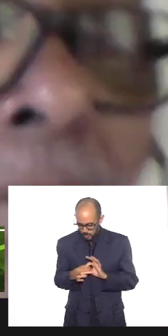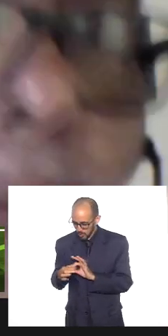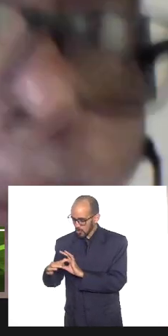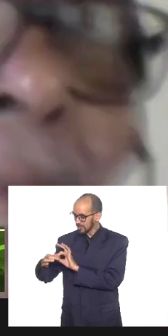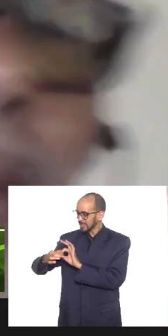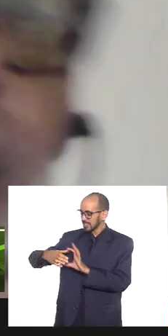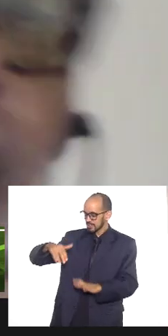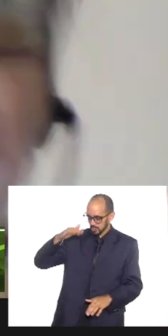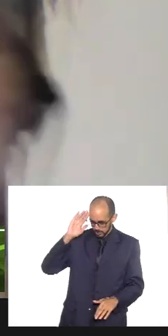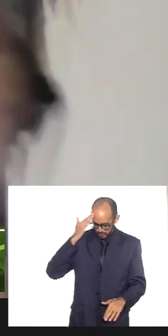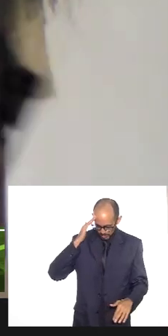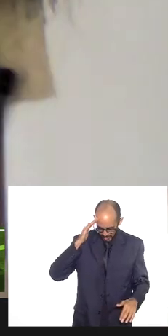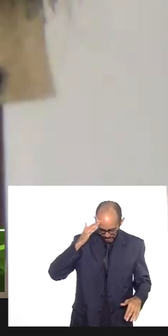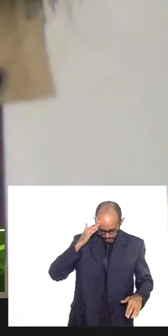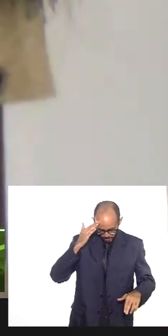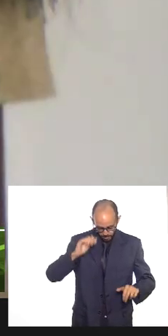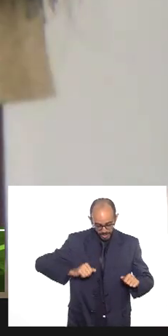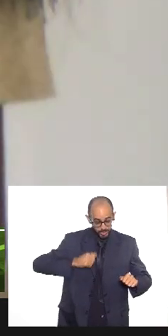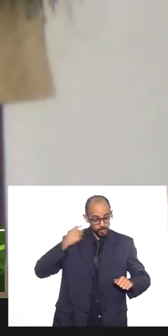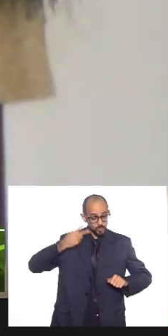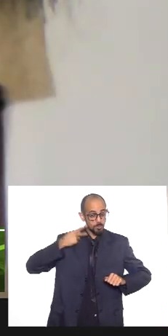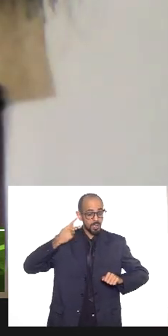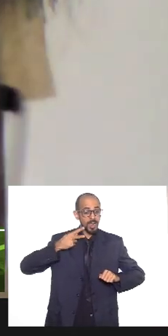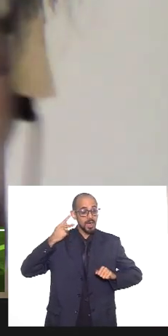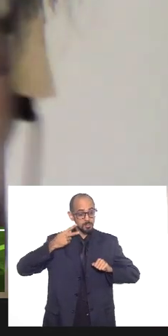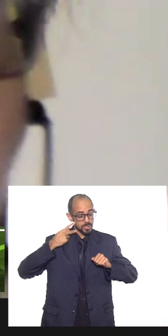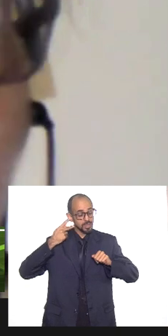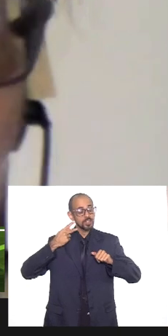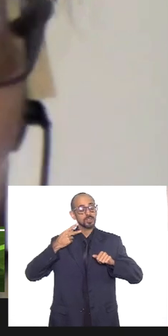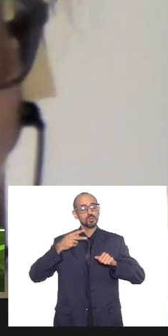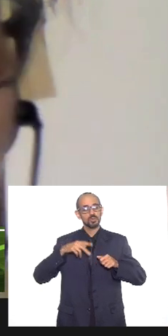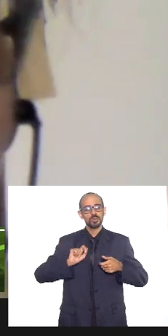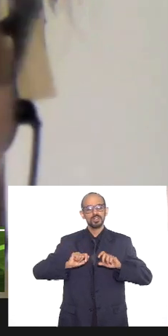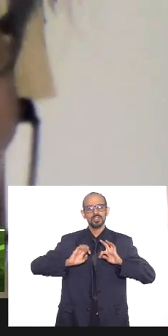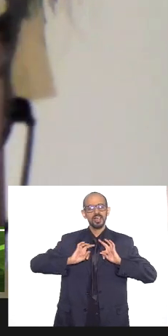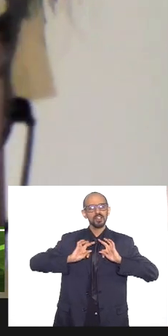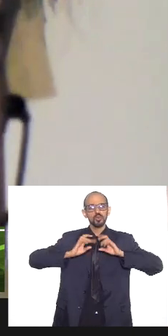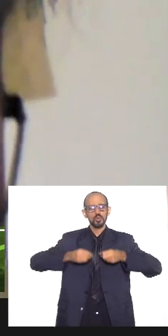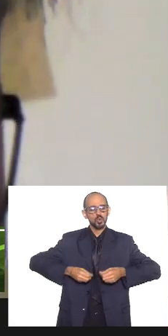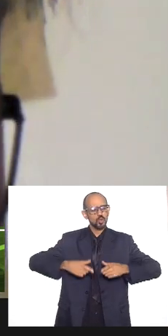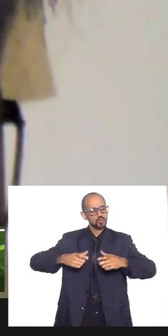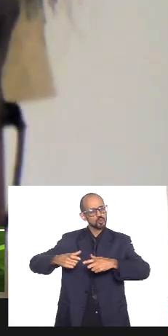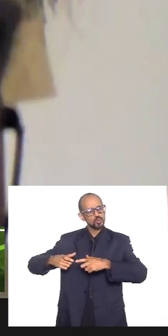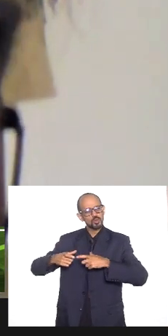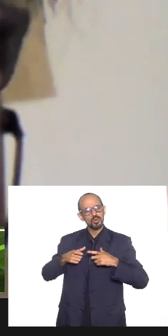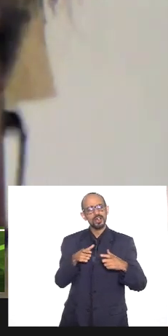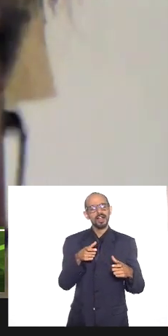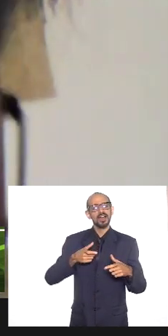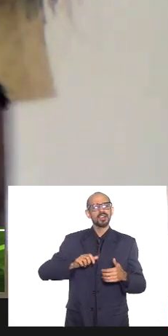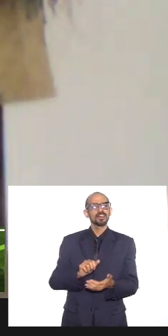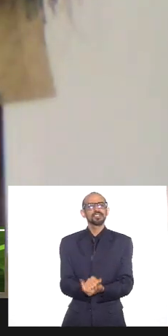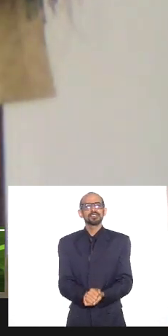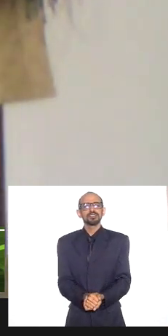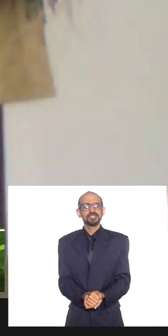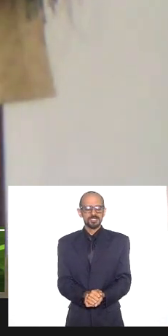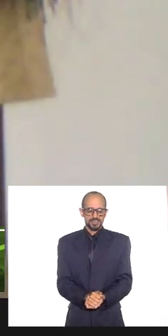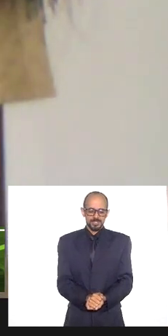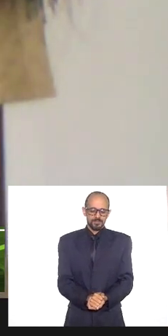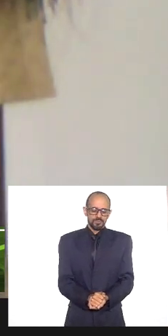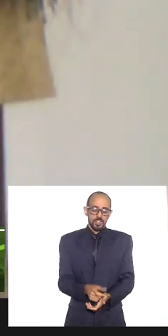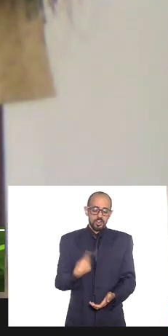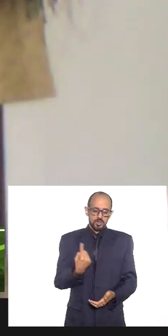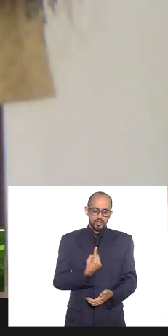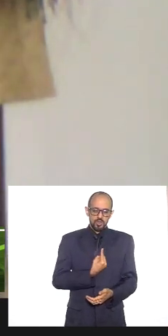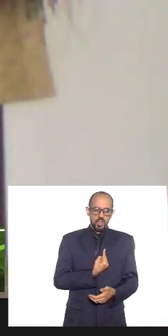entendimento de quem está no parlamento quem está em todos os lugares do pensado fazer né a gente